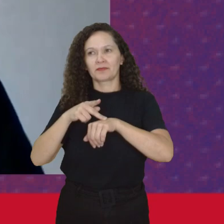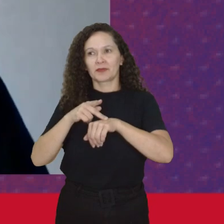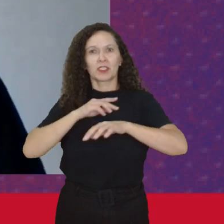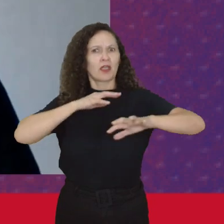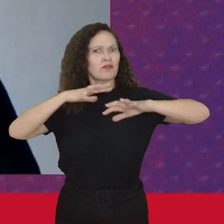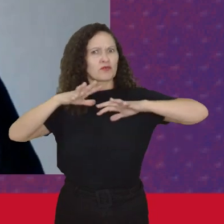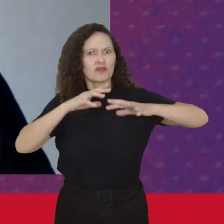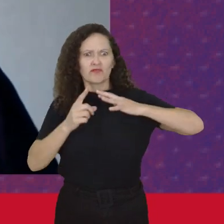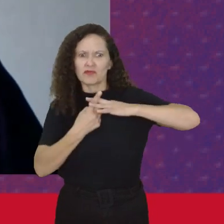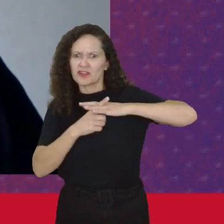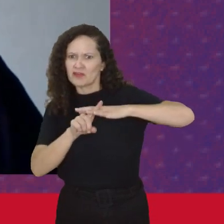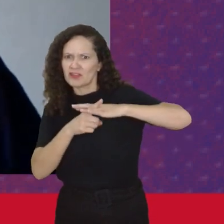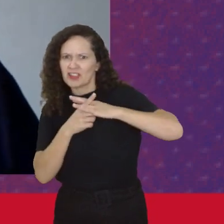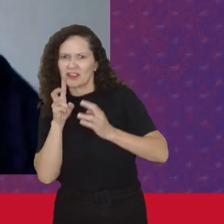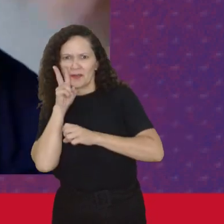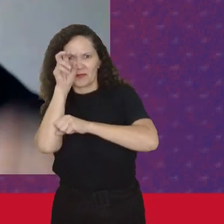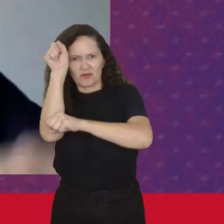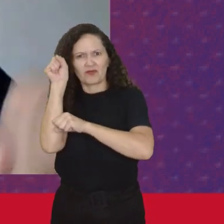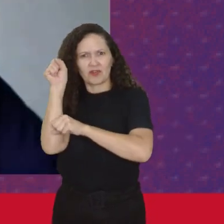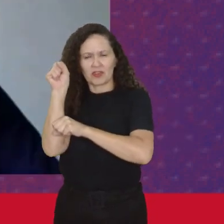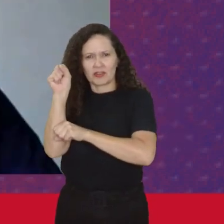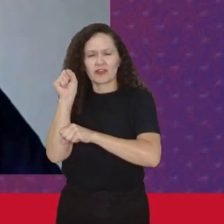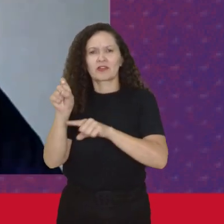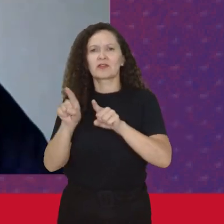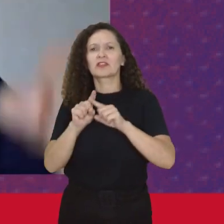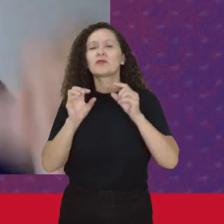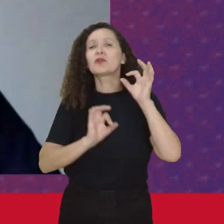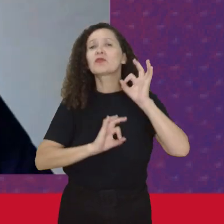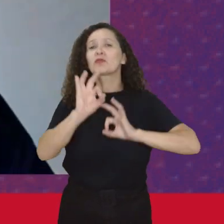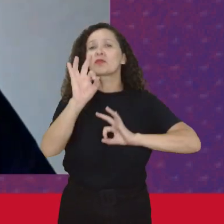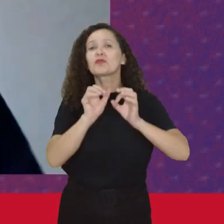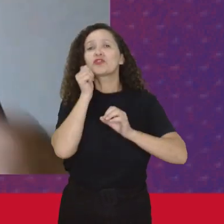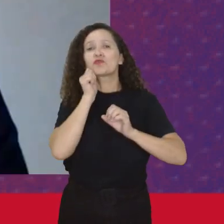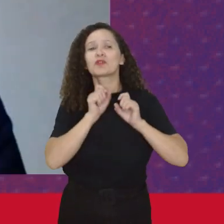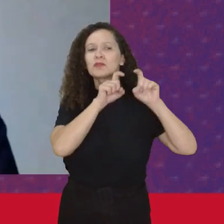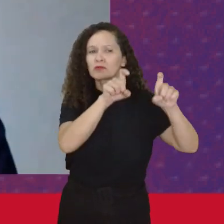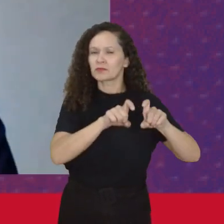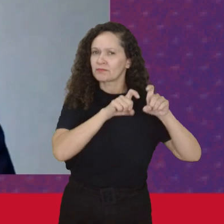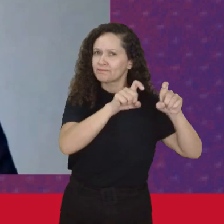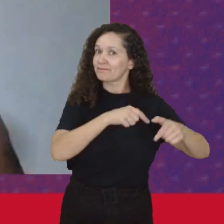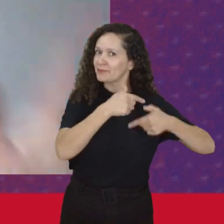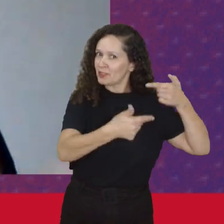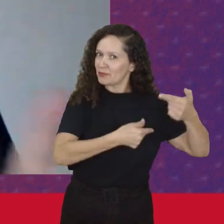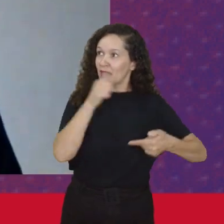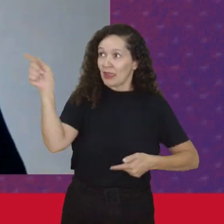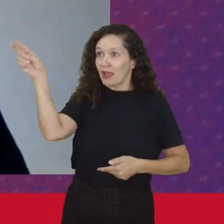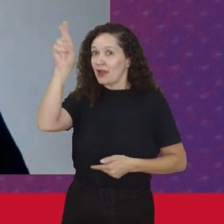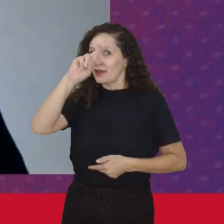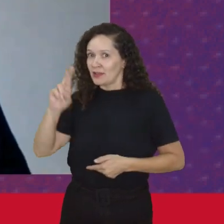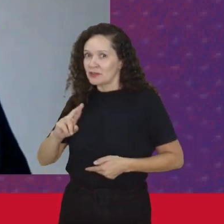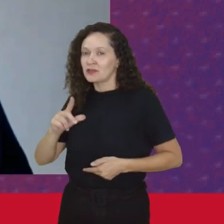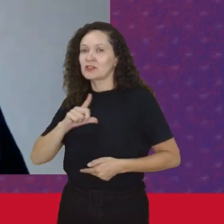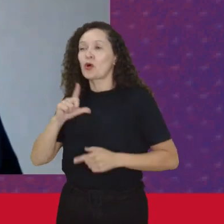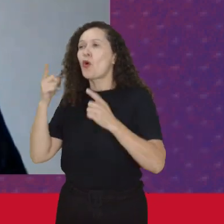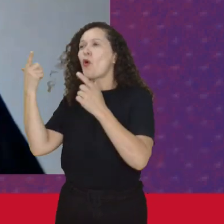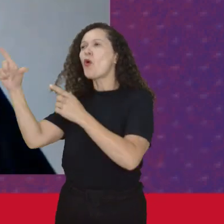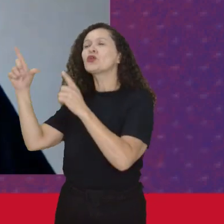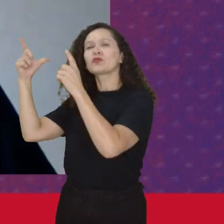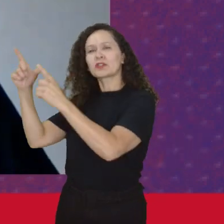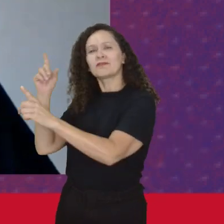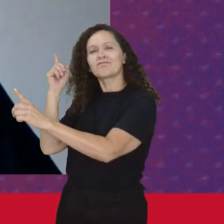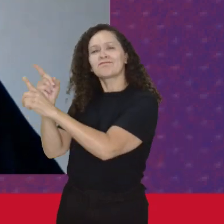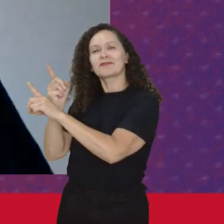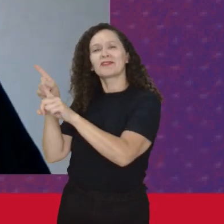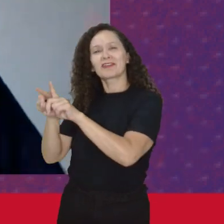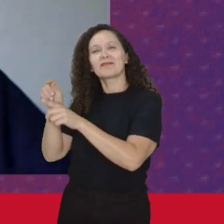mulheres o socialista Extremamente forte Inclusive com organizações De mulheres no campo E na Rússia Outro lugar Que a gente vai ver Que